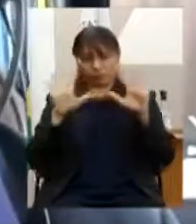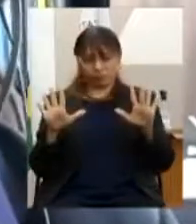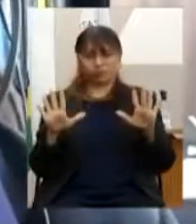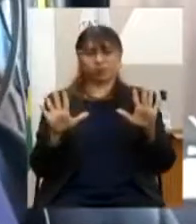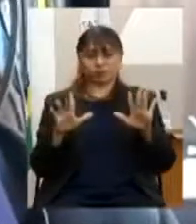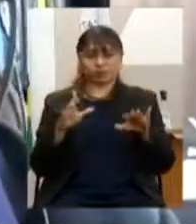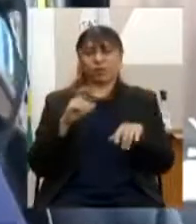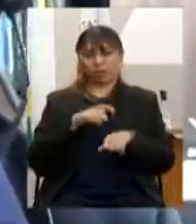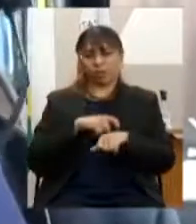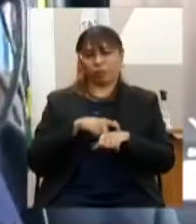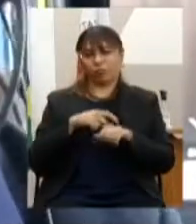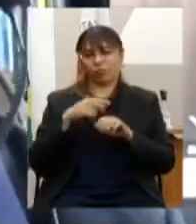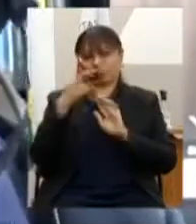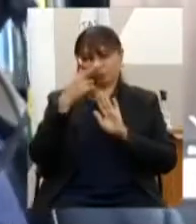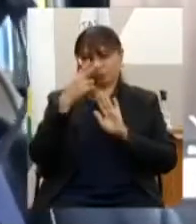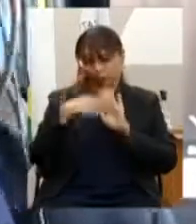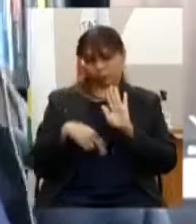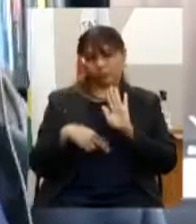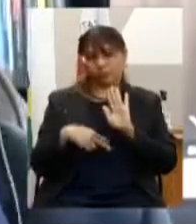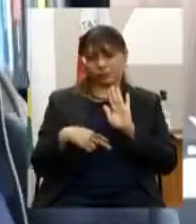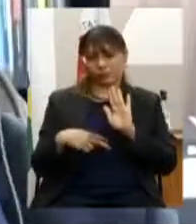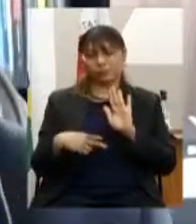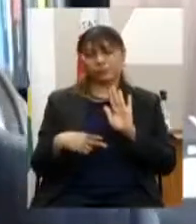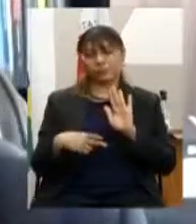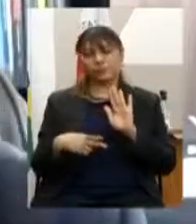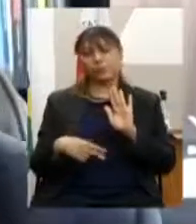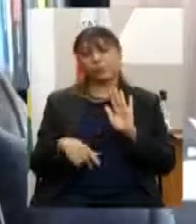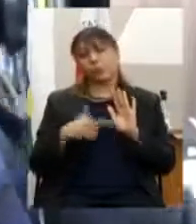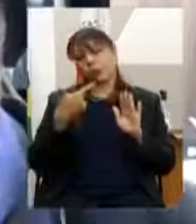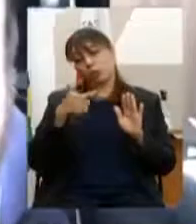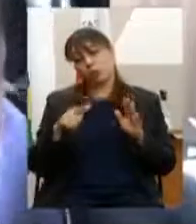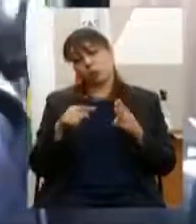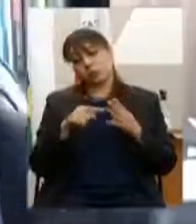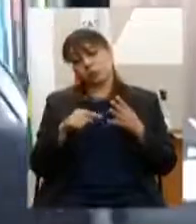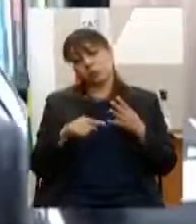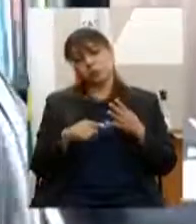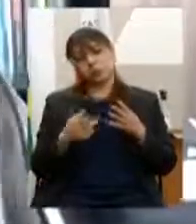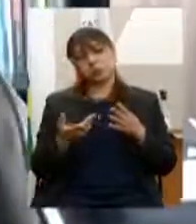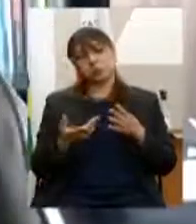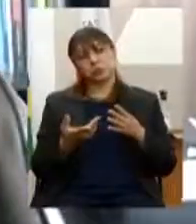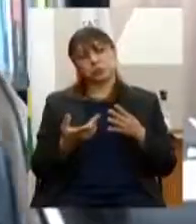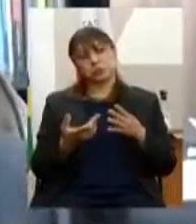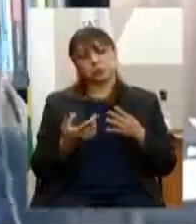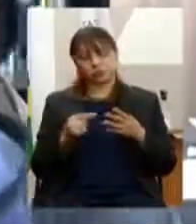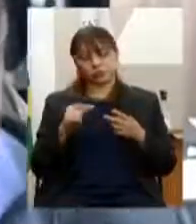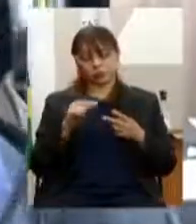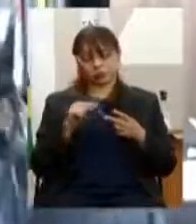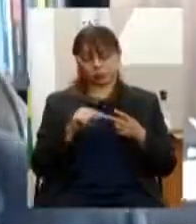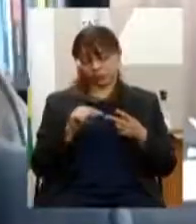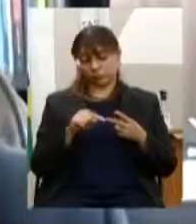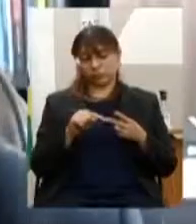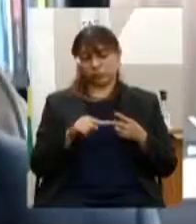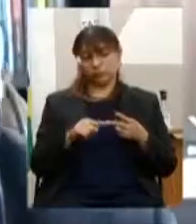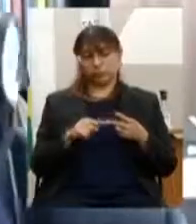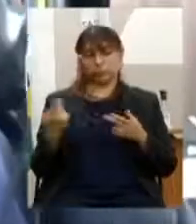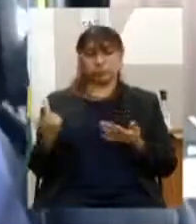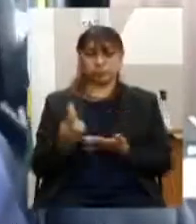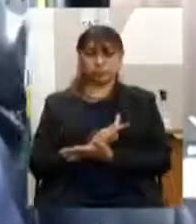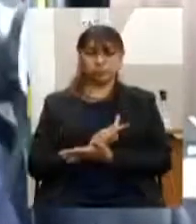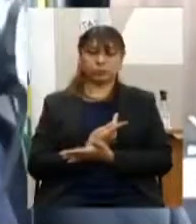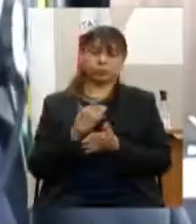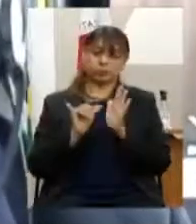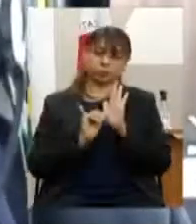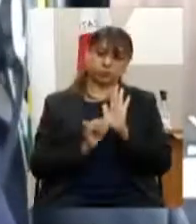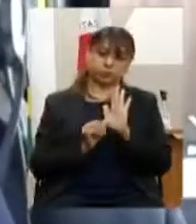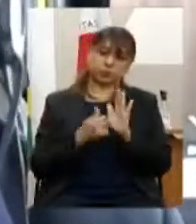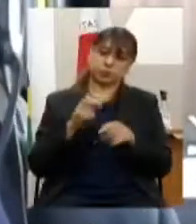relatoria como que seria visto isso os outros dois tópicos o segundo é realização de um edital de